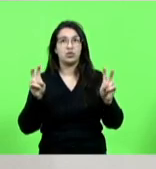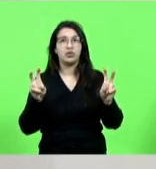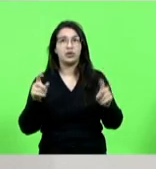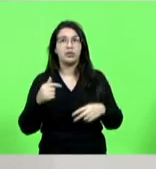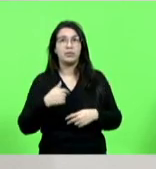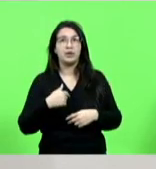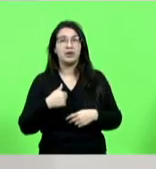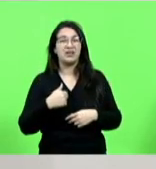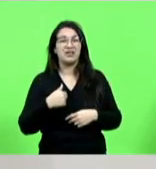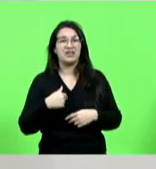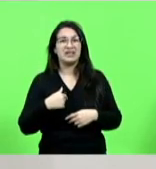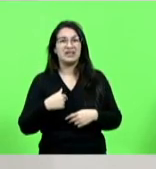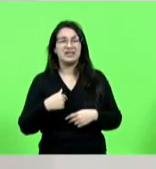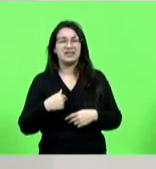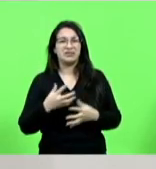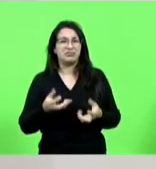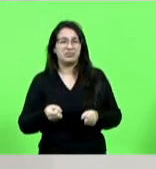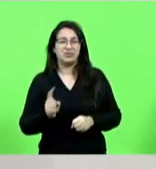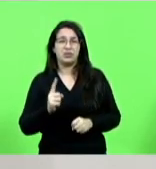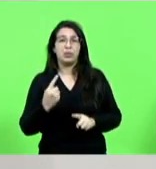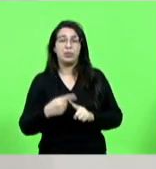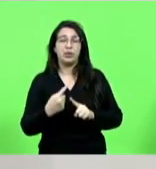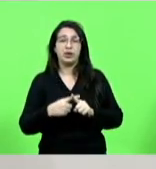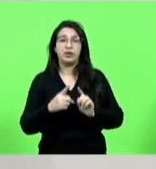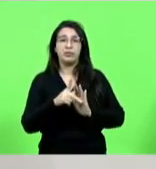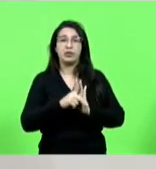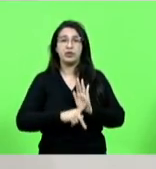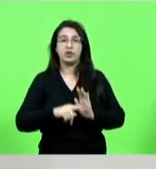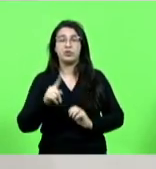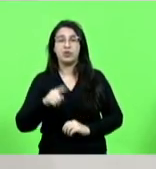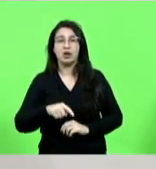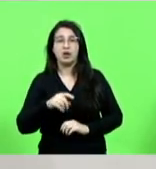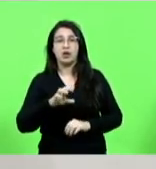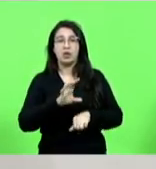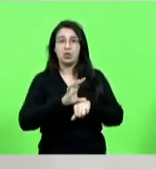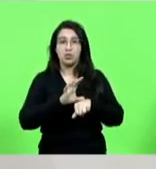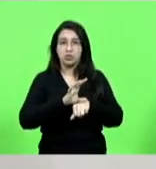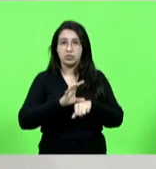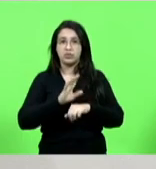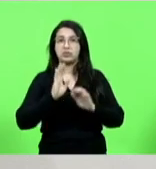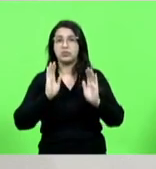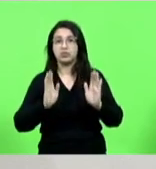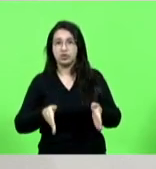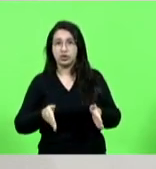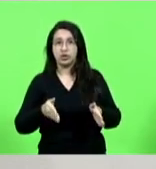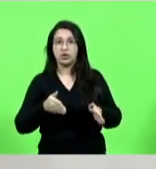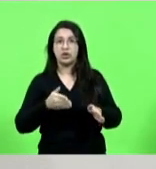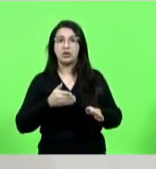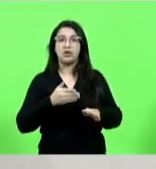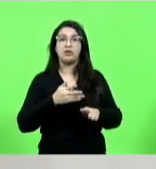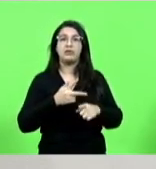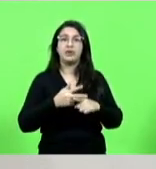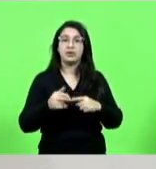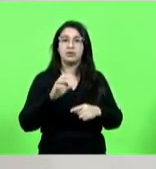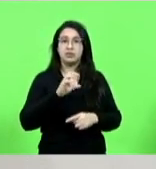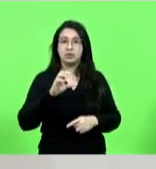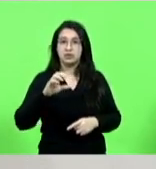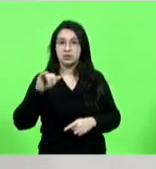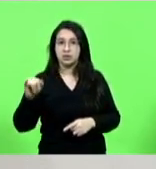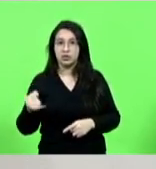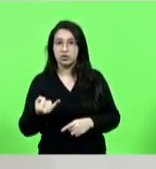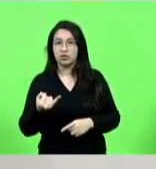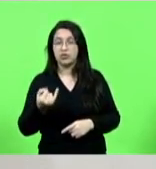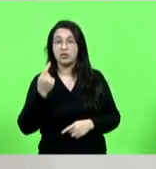agonia muito porque um projeto que é constitucional um projeto que já passou pela CCJ e nós estamos majorando a multa